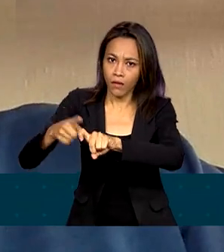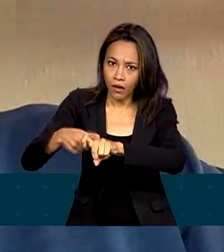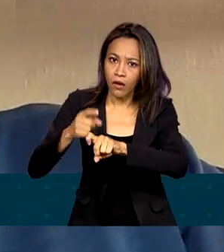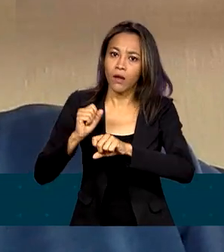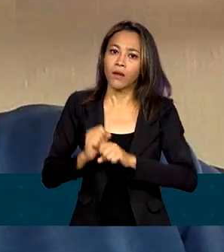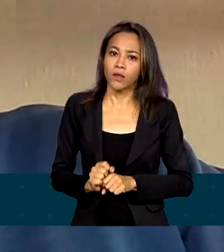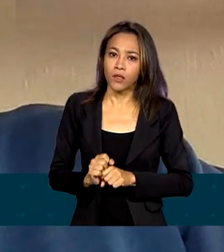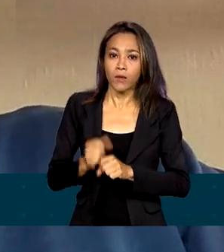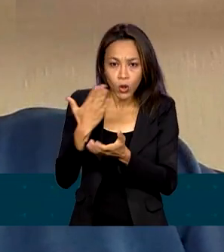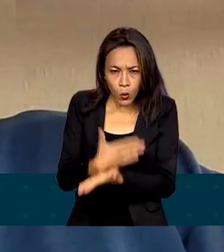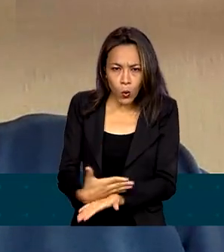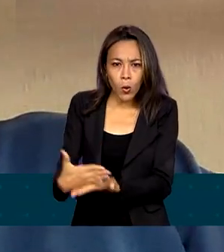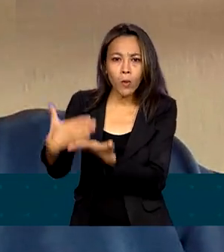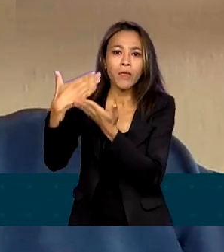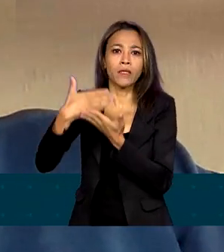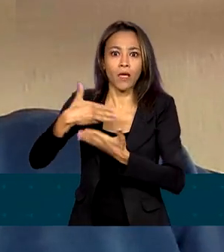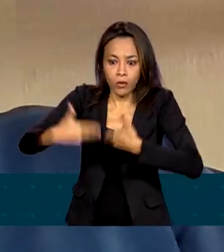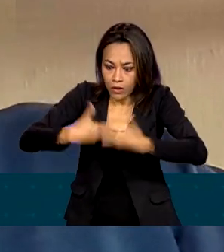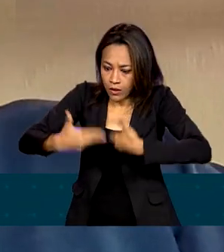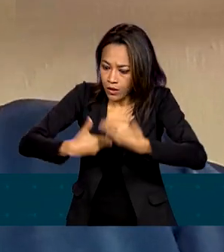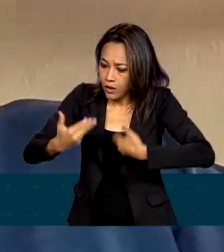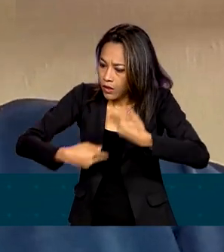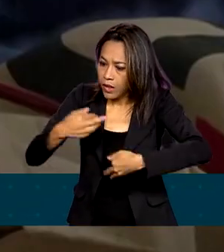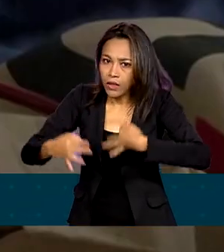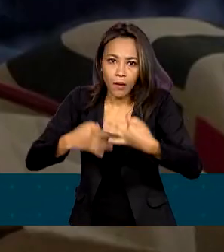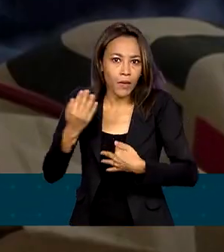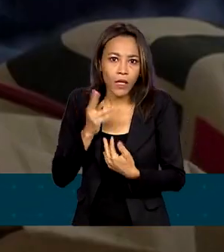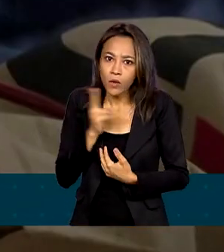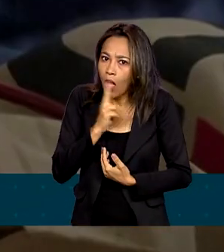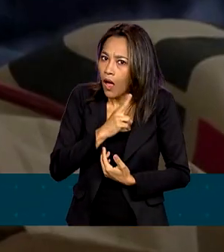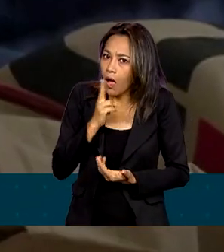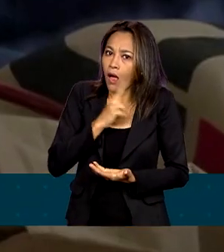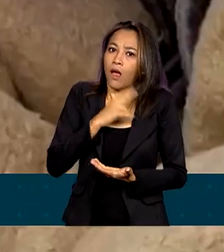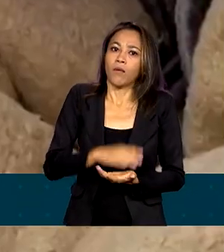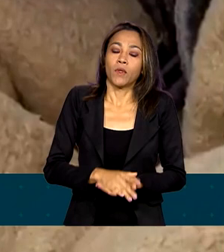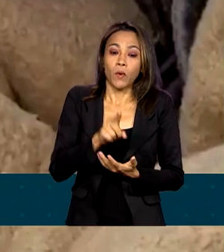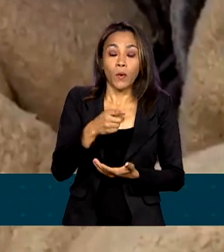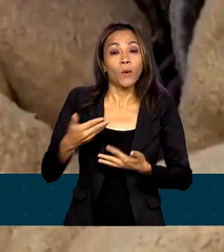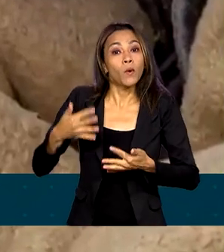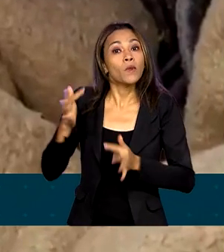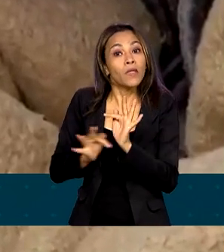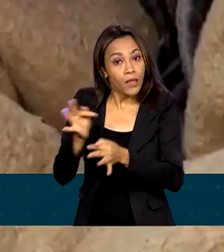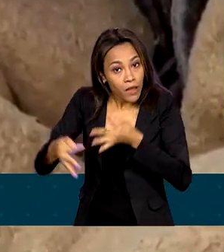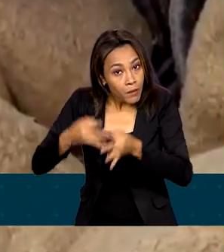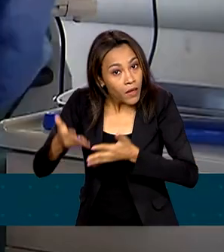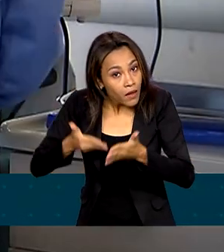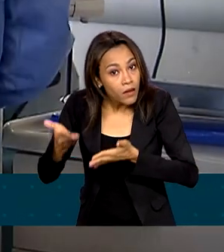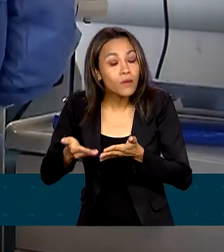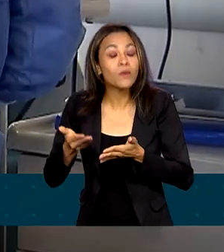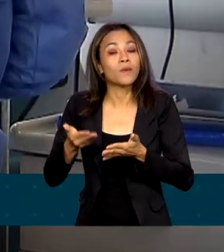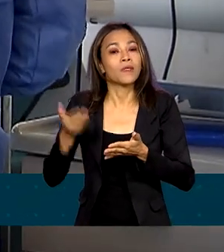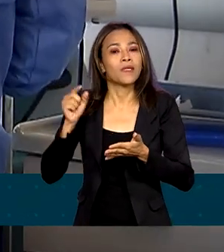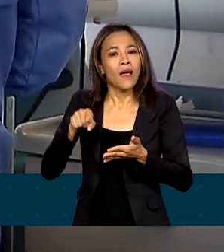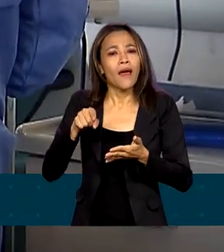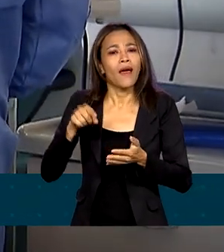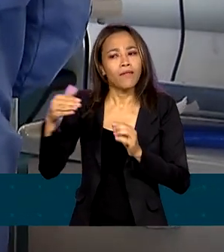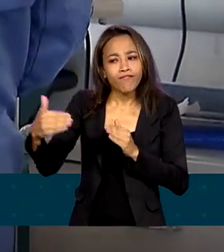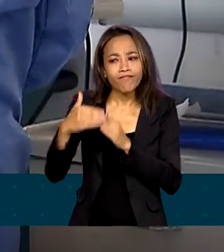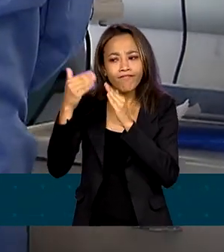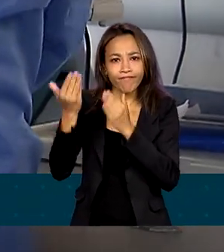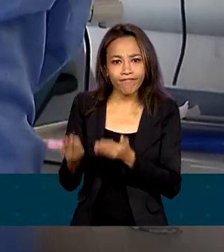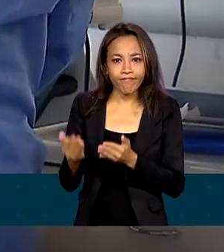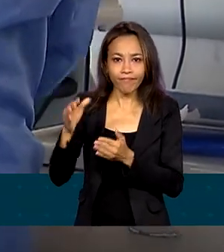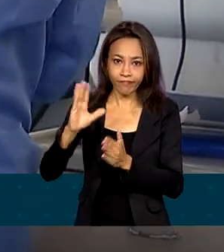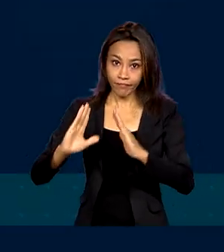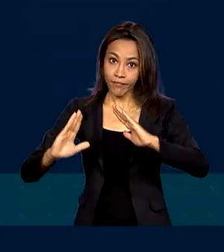iniciar o tratamento o mais rápido possível. O tratamento precoce é importante de acordo com o Instituto Nacional